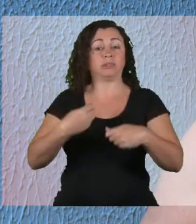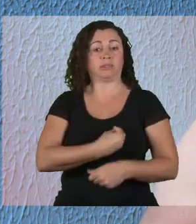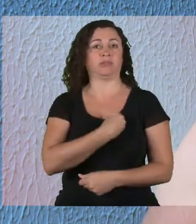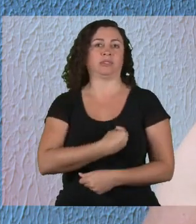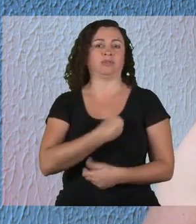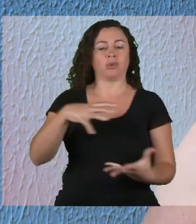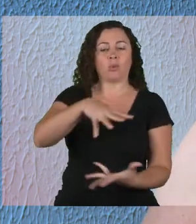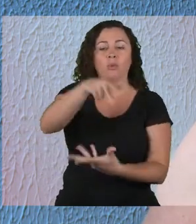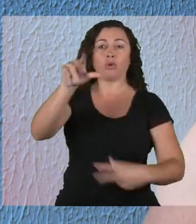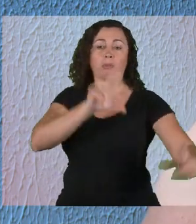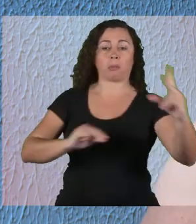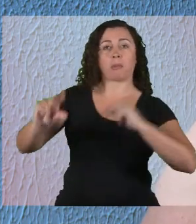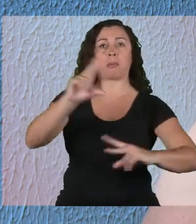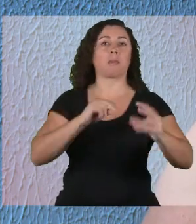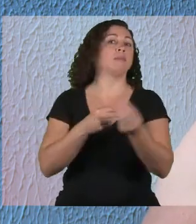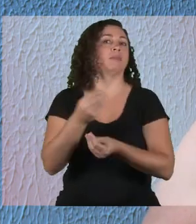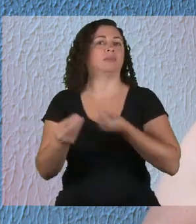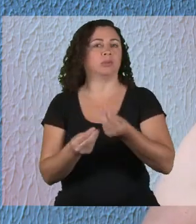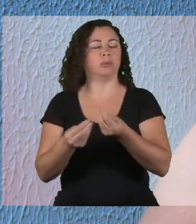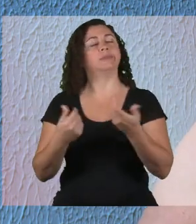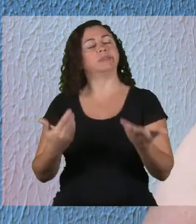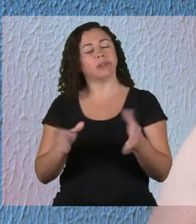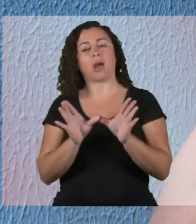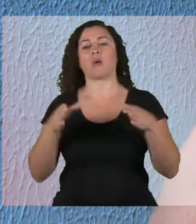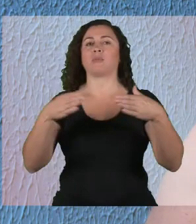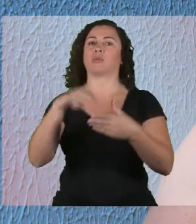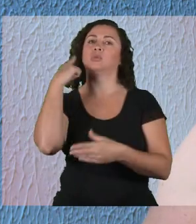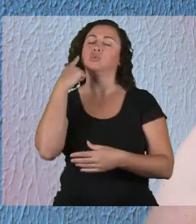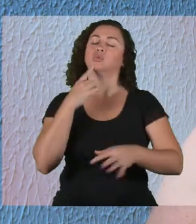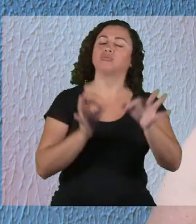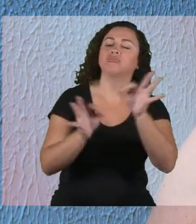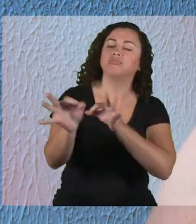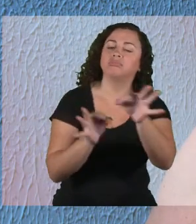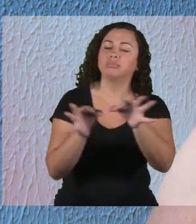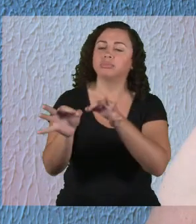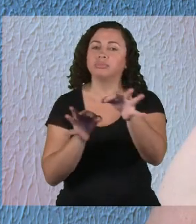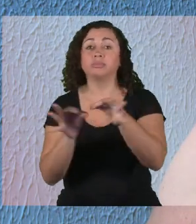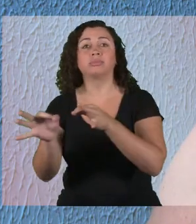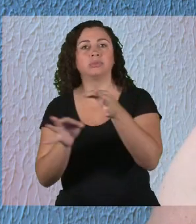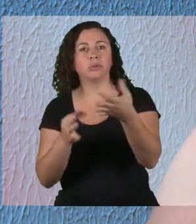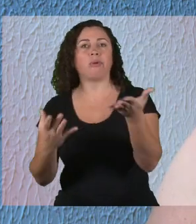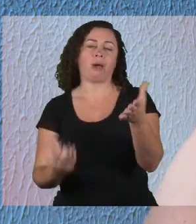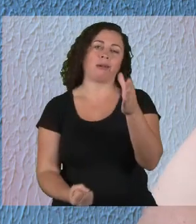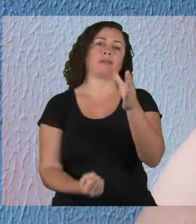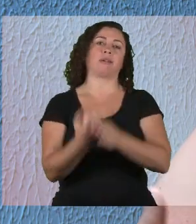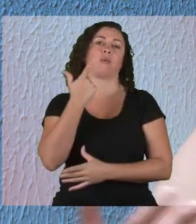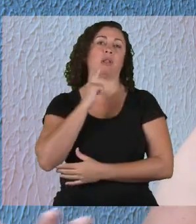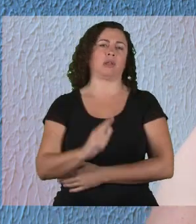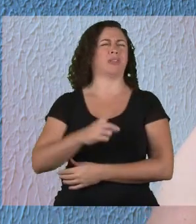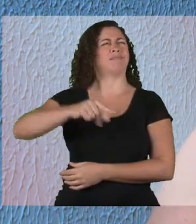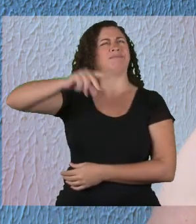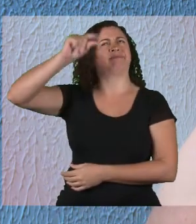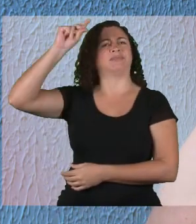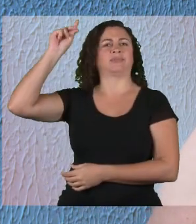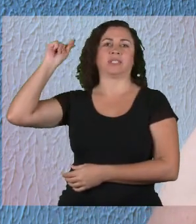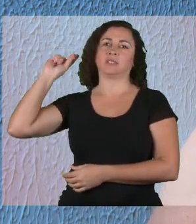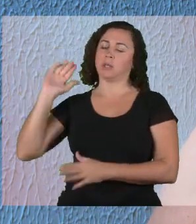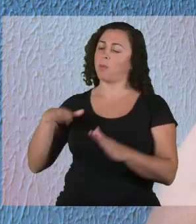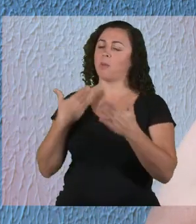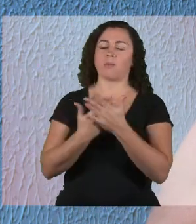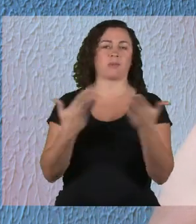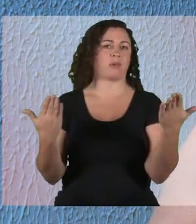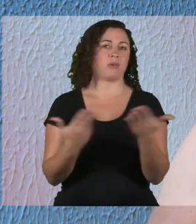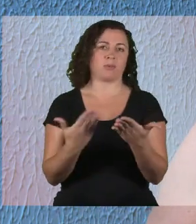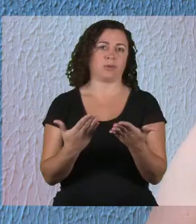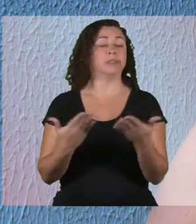necessitando conviver nesse mundo, se organizaram em comunidades, isso desde a antiguidade,